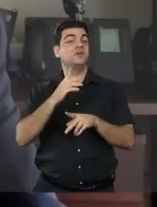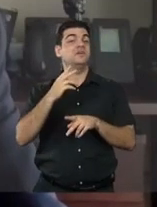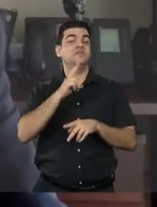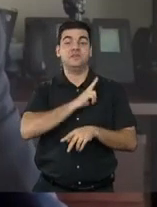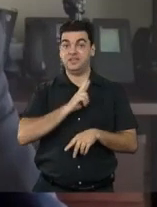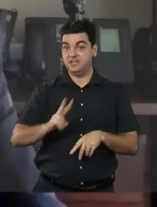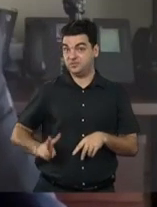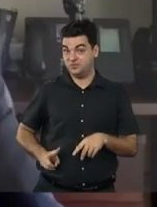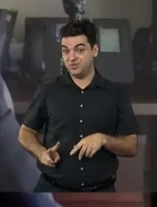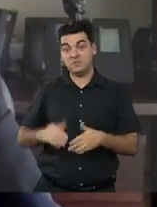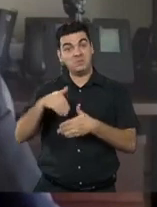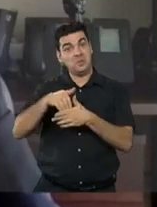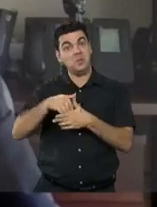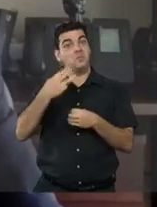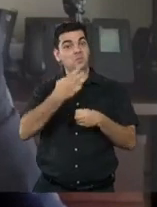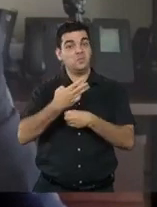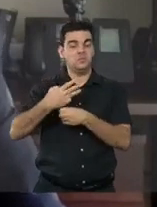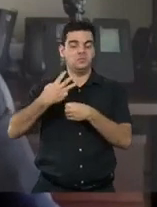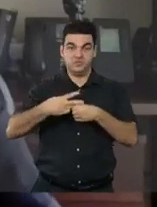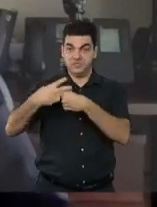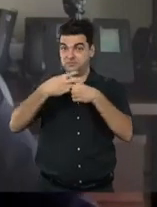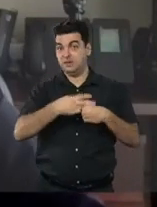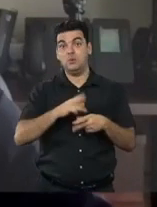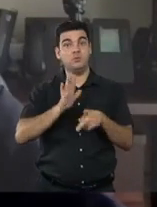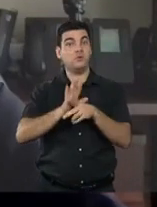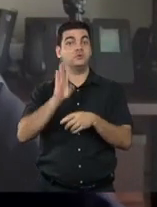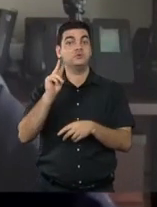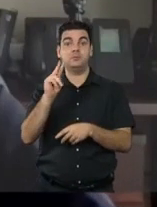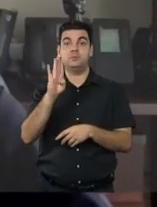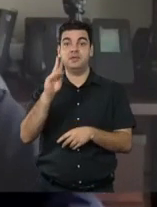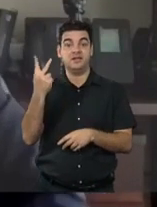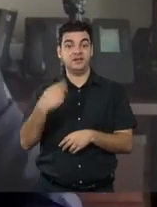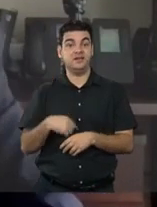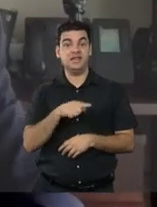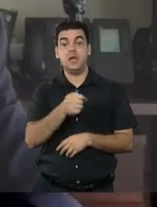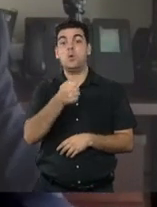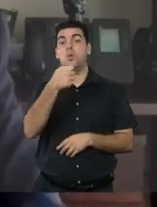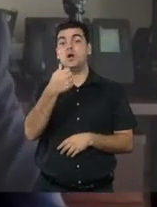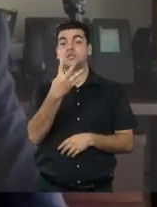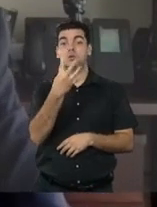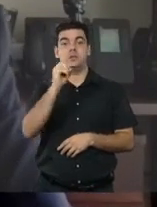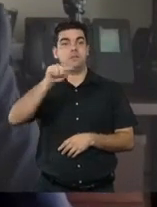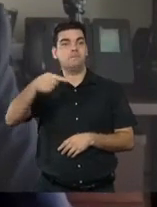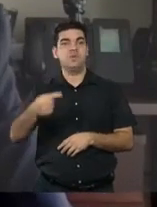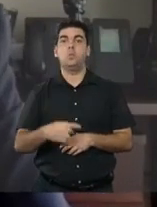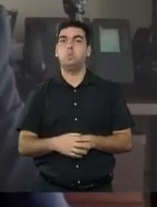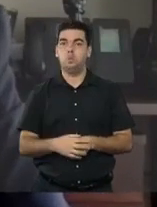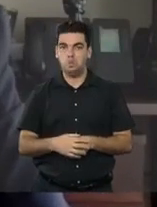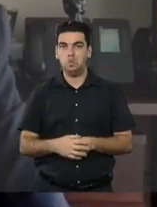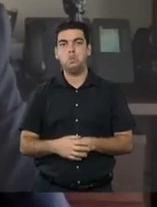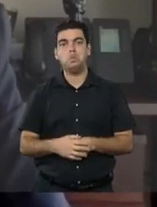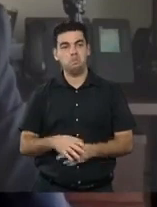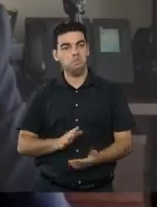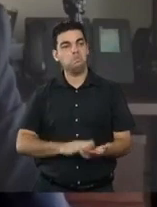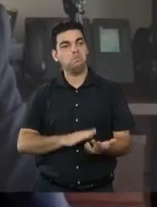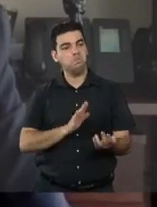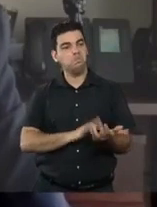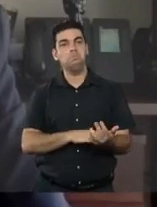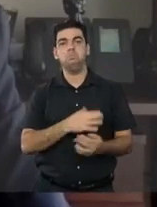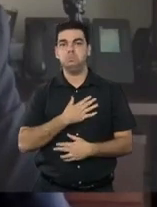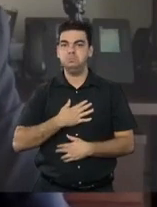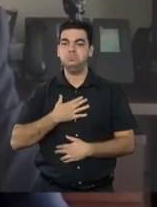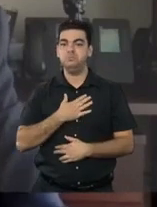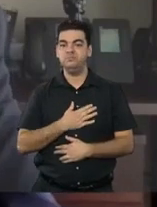em eleições municipais na capital mineira, com quase 40 mil votos. É um prazer, eu